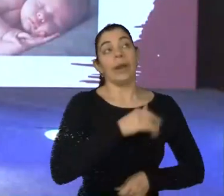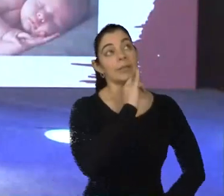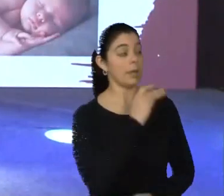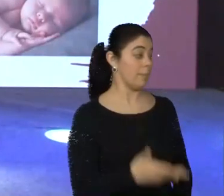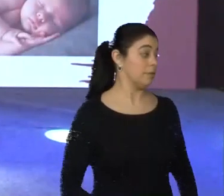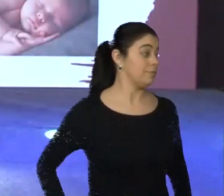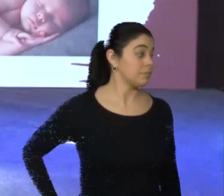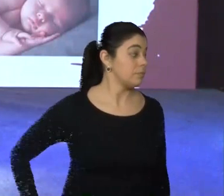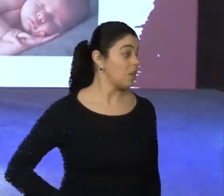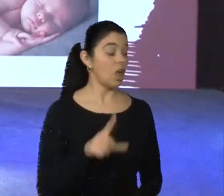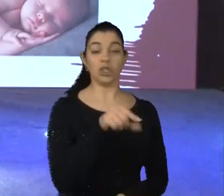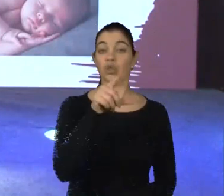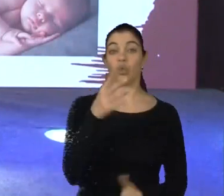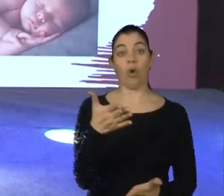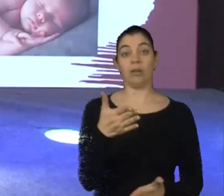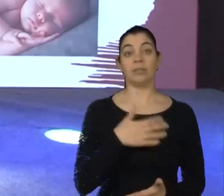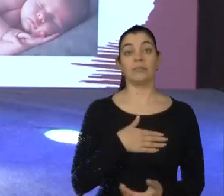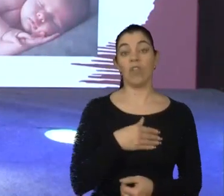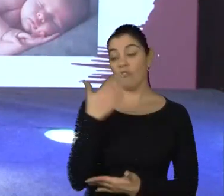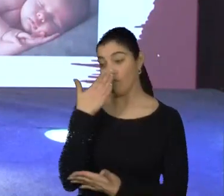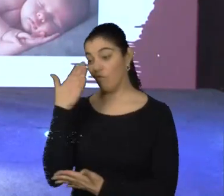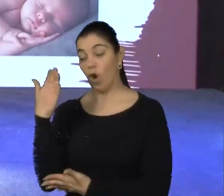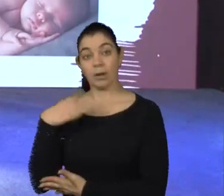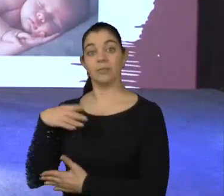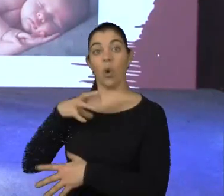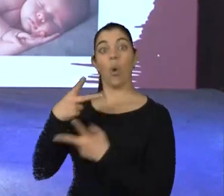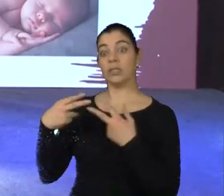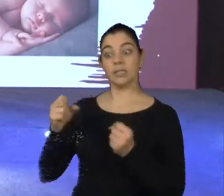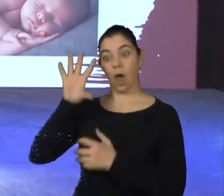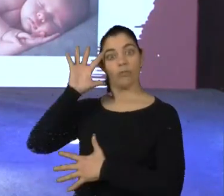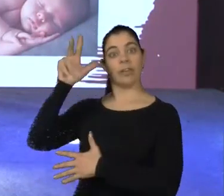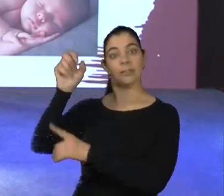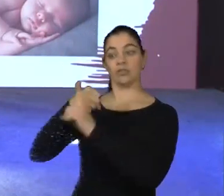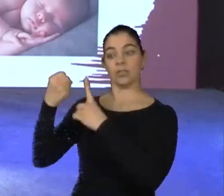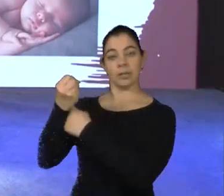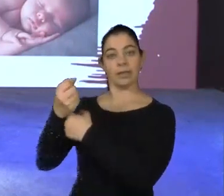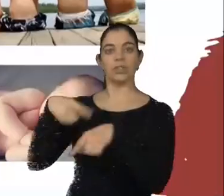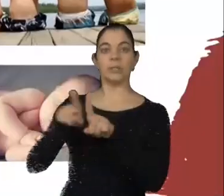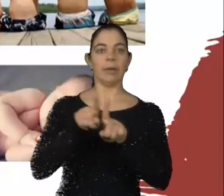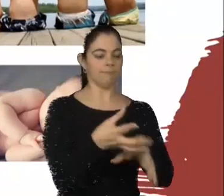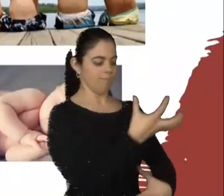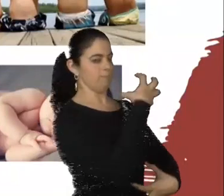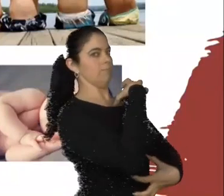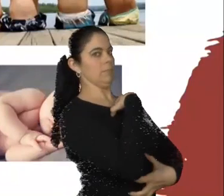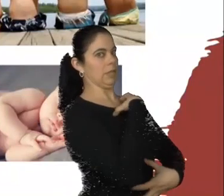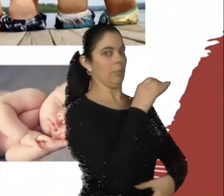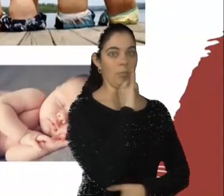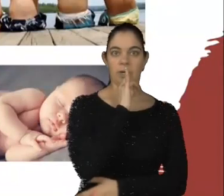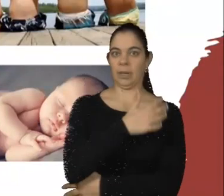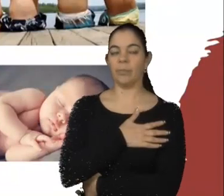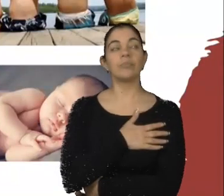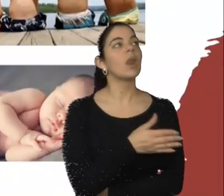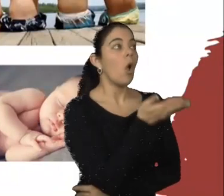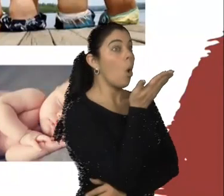epigeneticamente falando, escolhas externas e escolhas internas. Quais são as externas? Aquilo que a gente come, por exemplo.